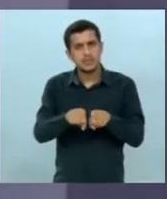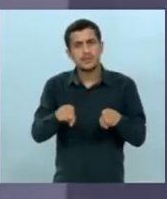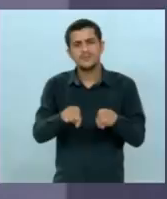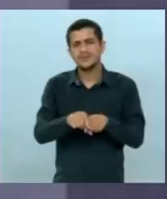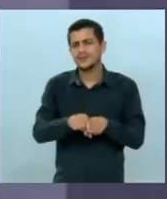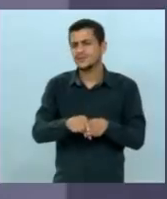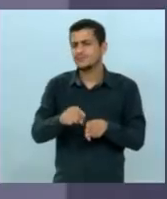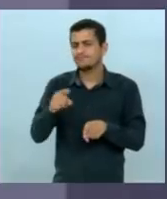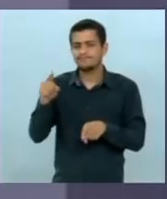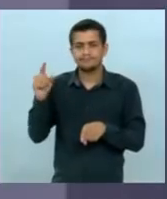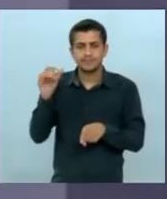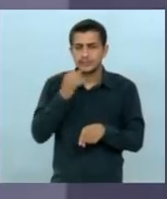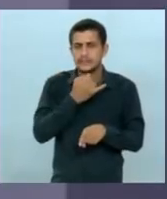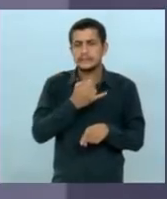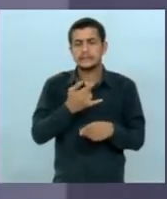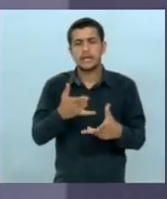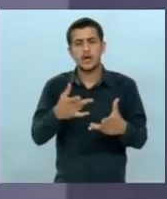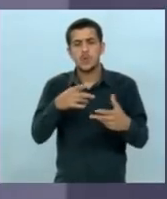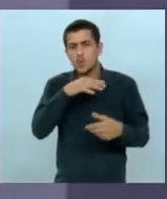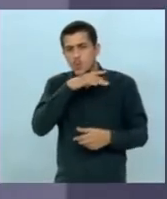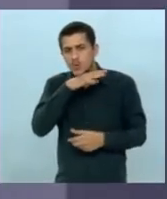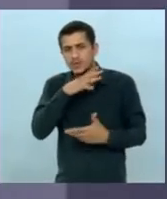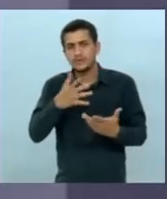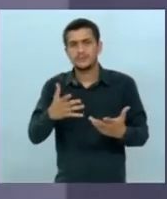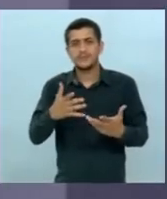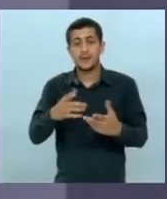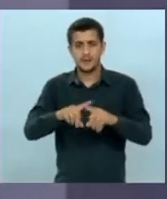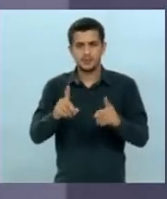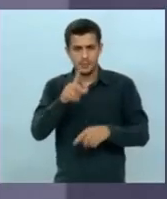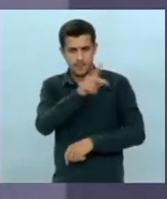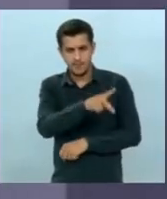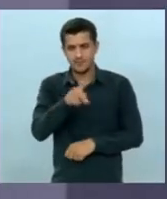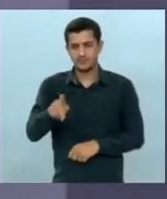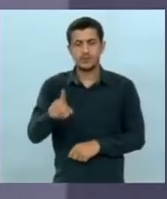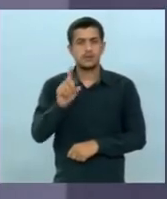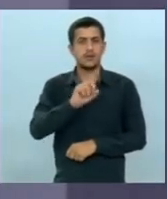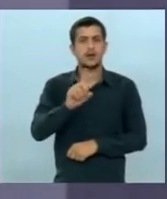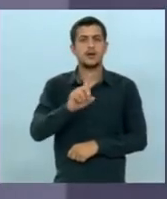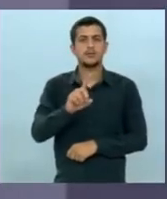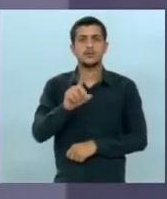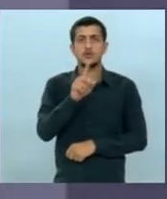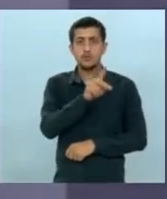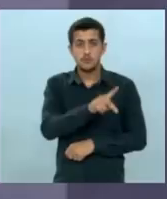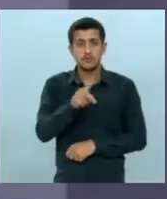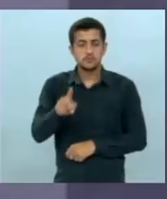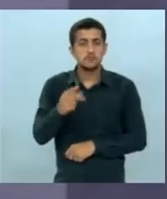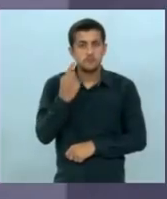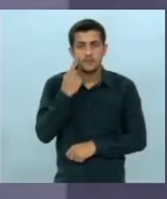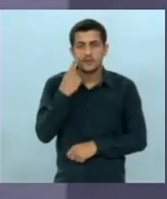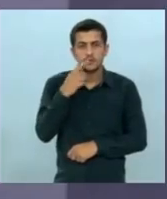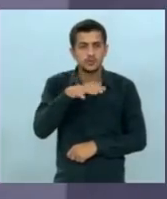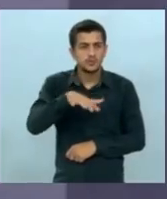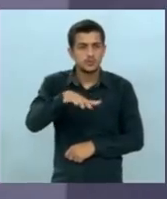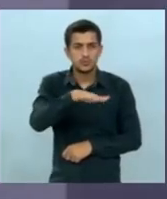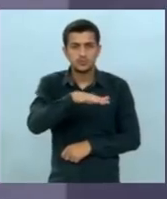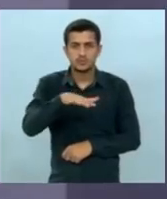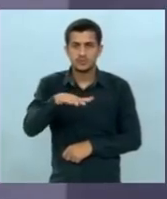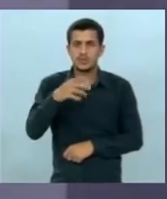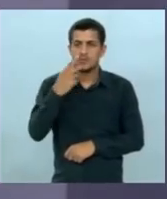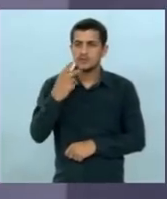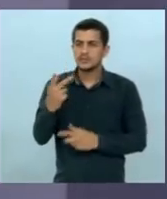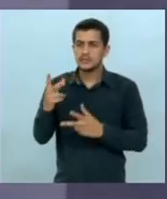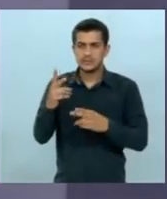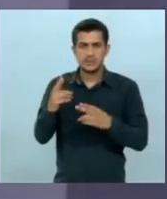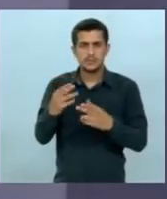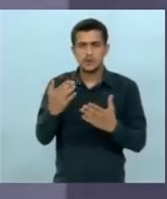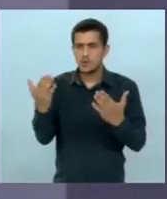calamidade. A educação pública, não por conta dos professores. Os professores são até heróis nacionais, como eu costumo me referir